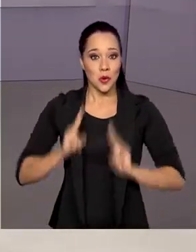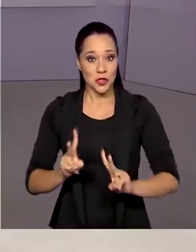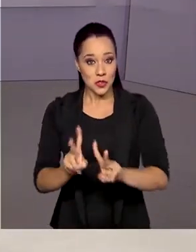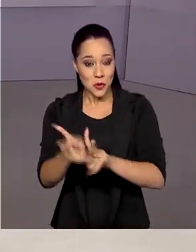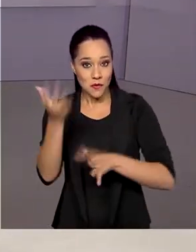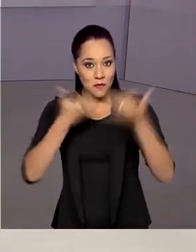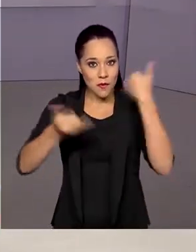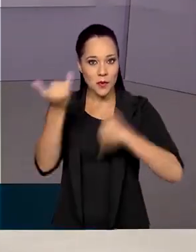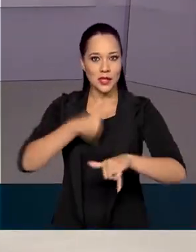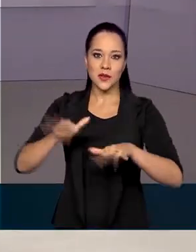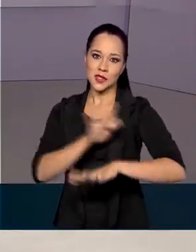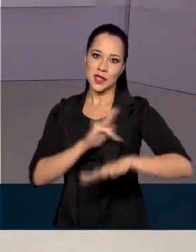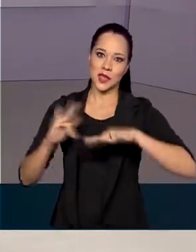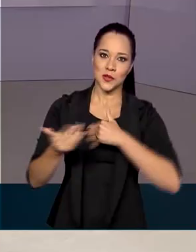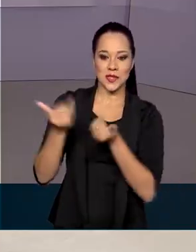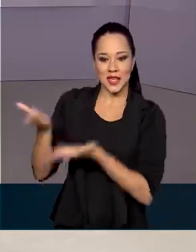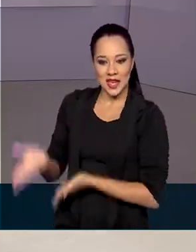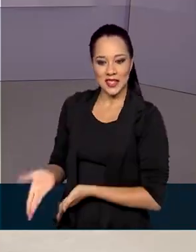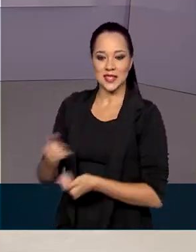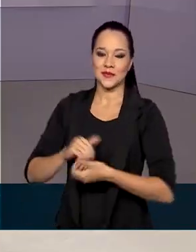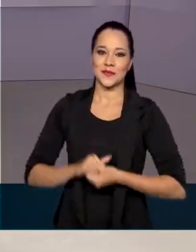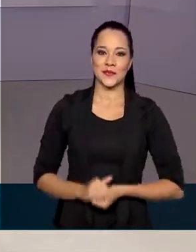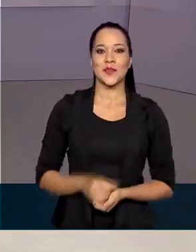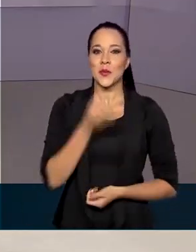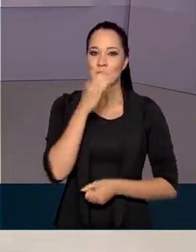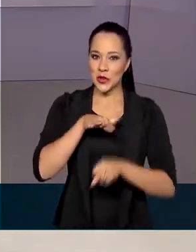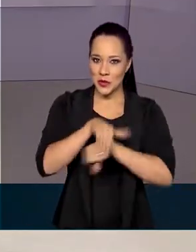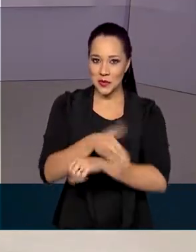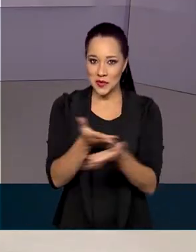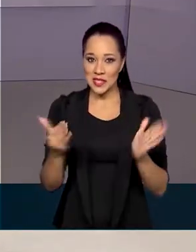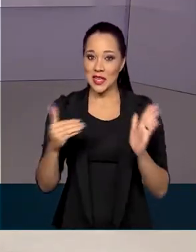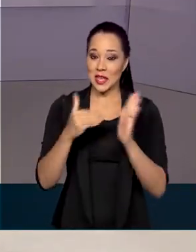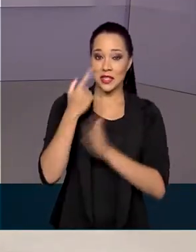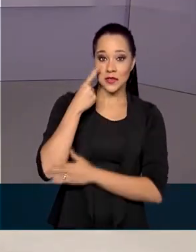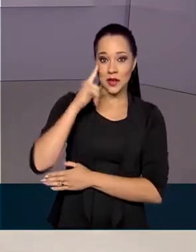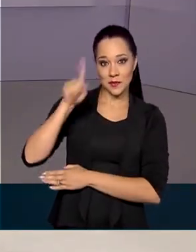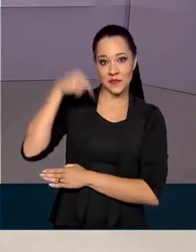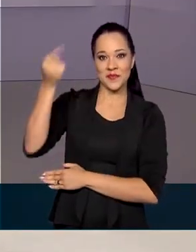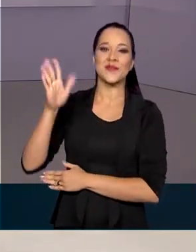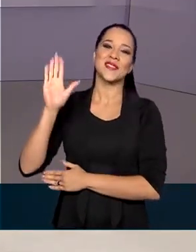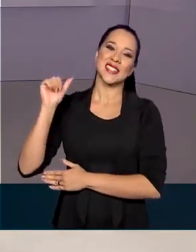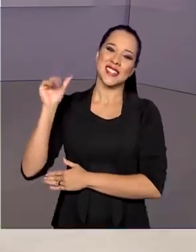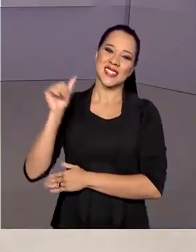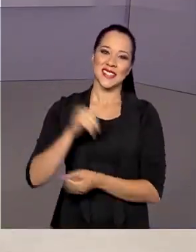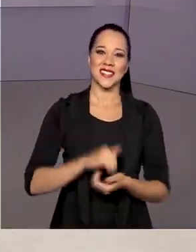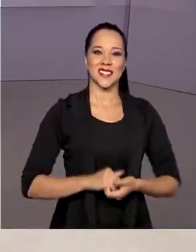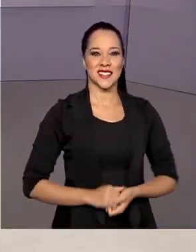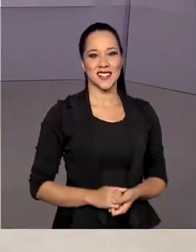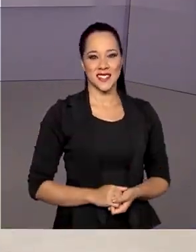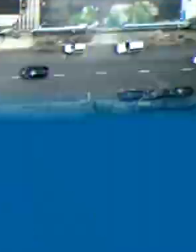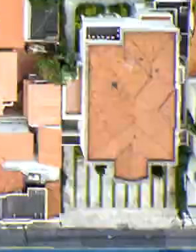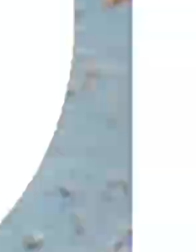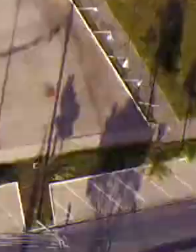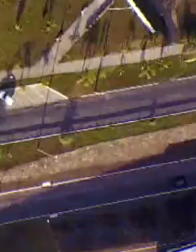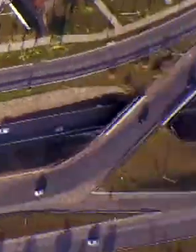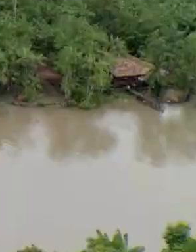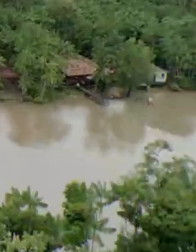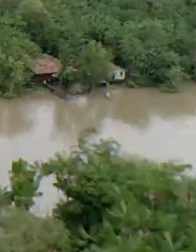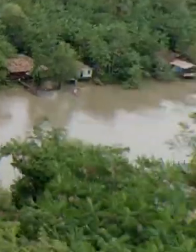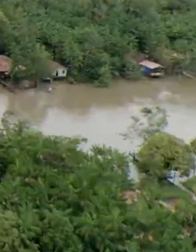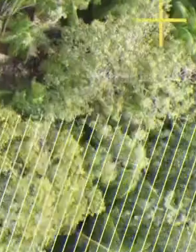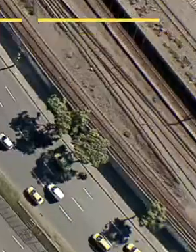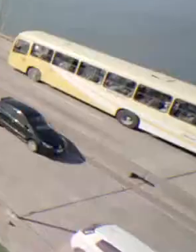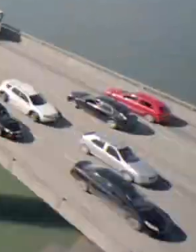Continue bem informado seguindo as nossas redes sociais. Uma boa noite para você. Nos vemos na próxima edição. Até lá. Tchau.